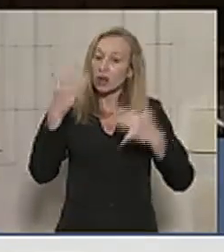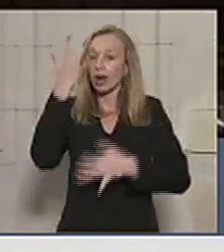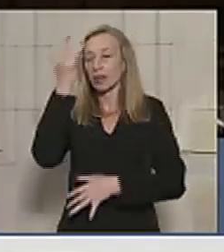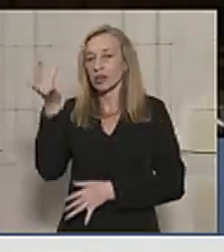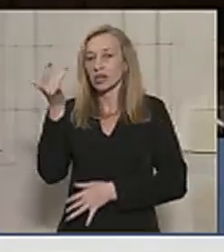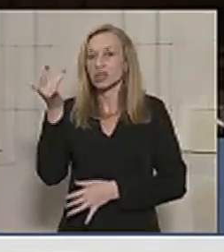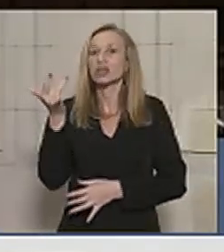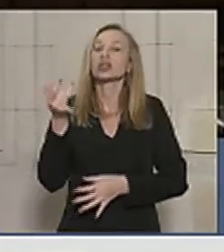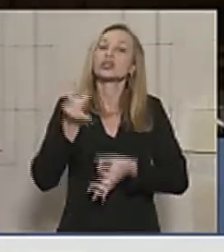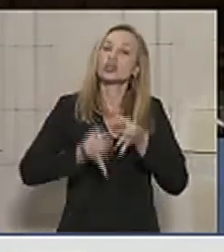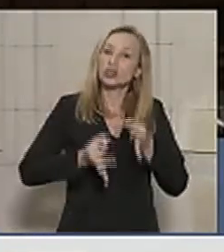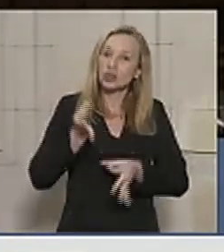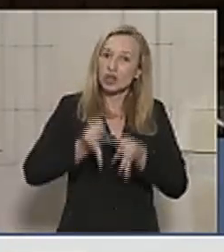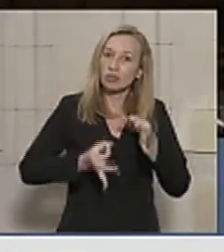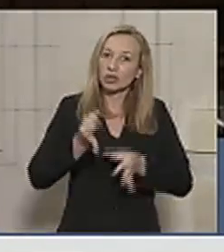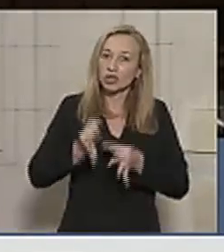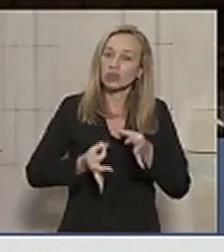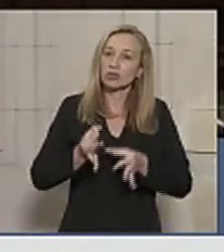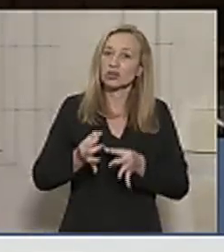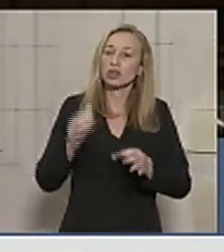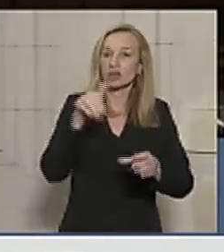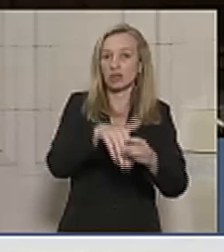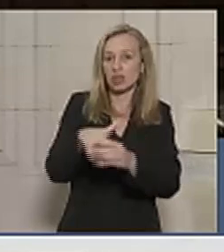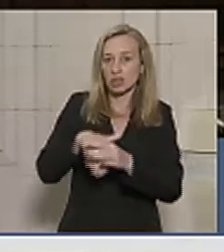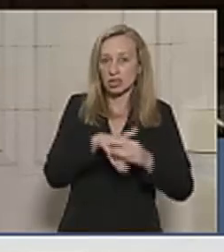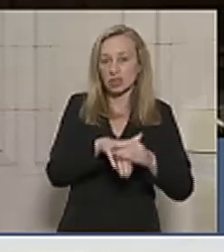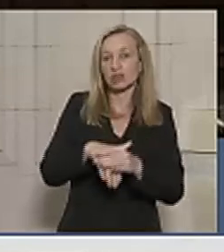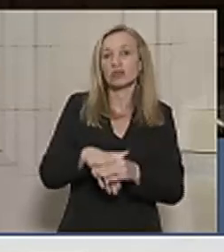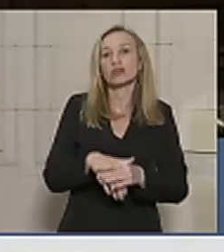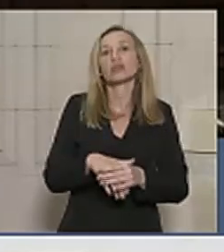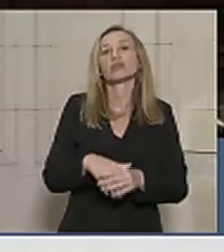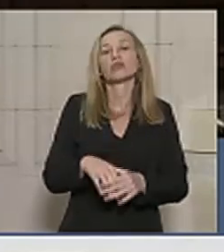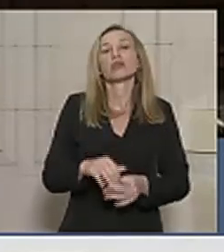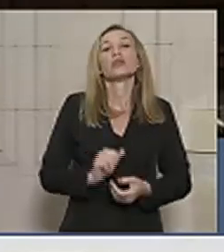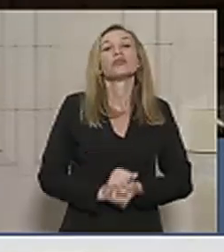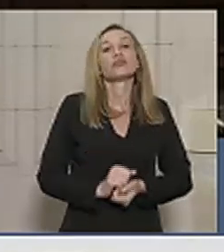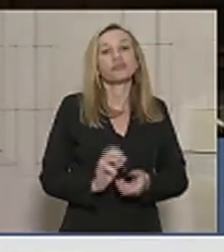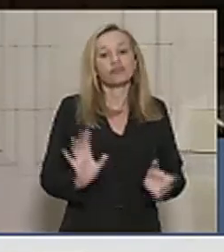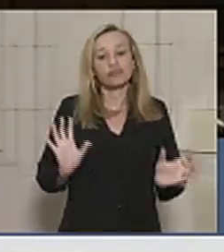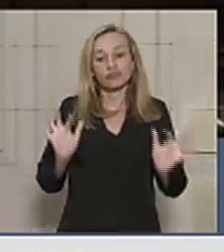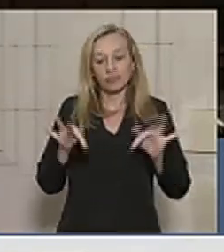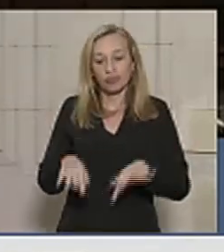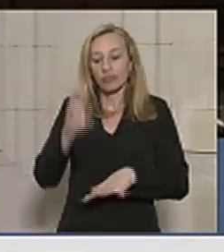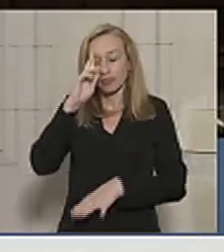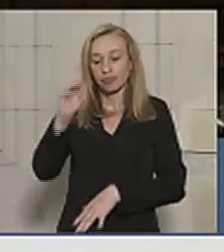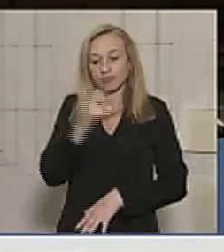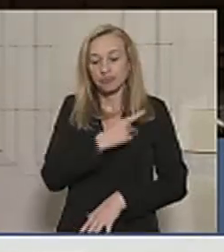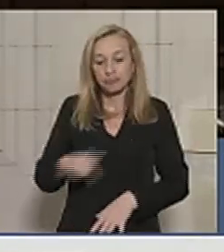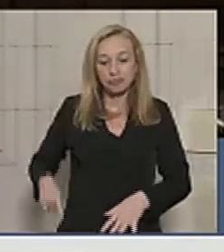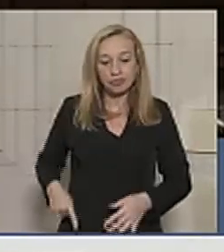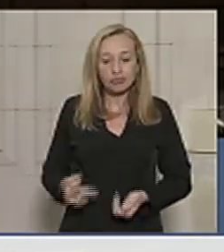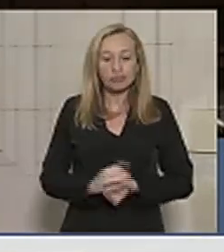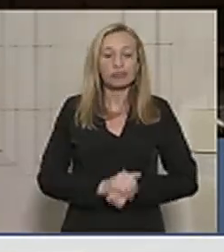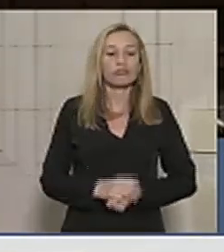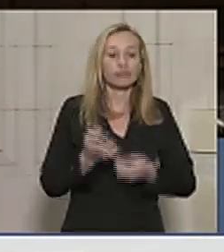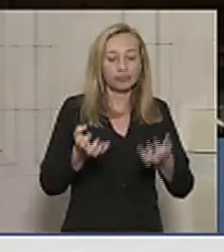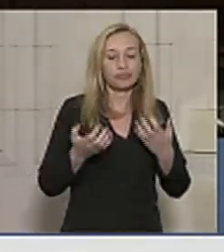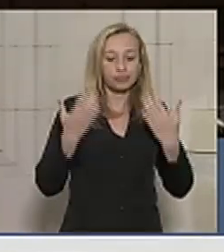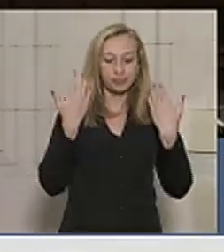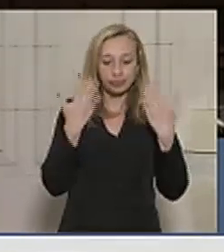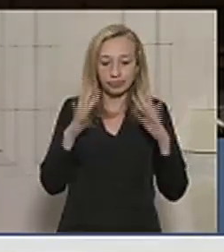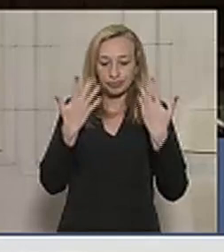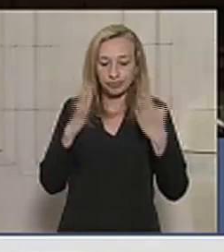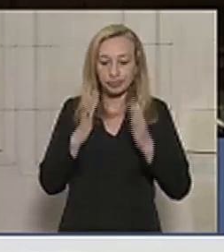nesse julgamento do que foi a eleição recente no Vasco da Gama. Para concluir, senhora presidente, eu quero parabenizar